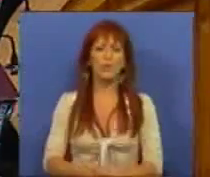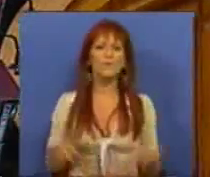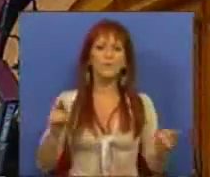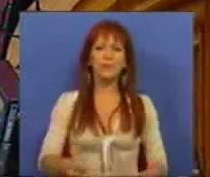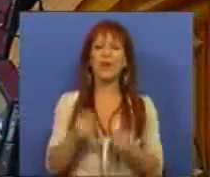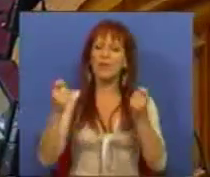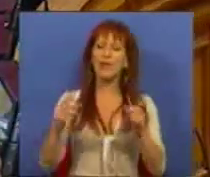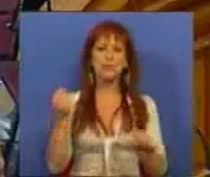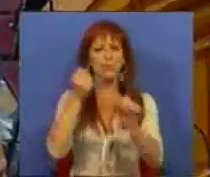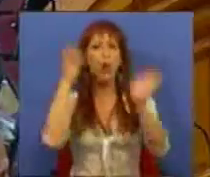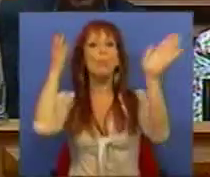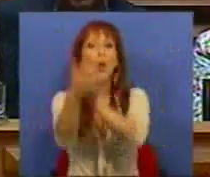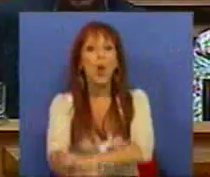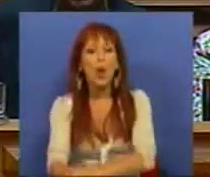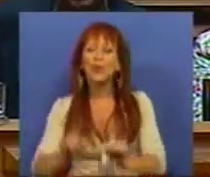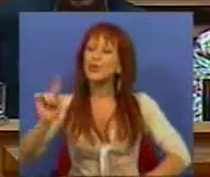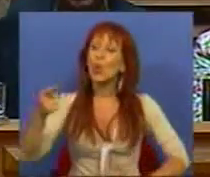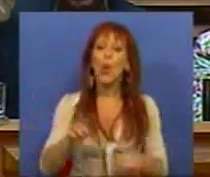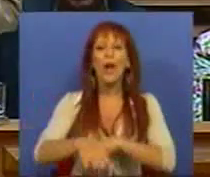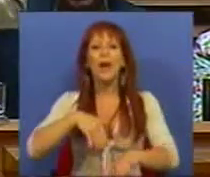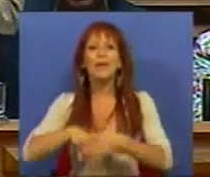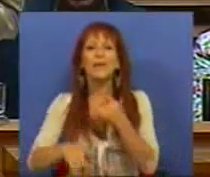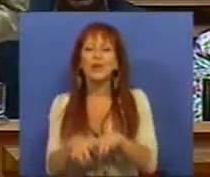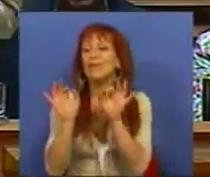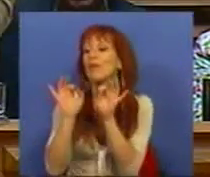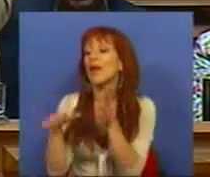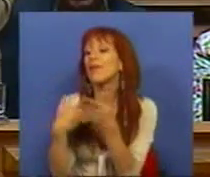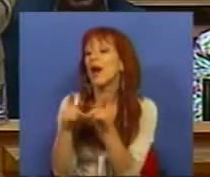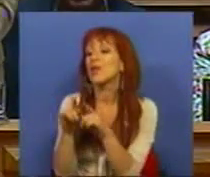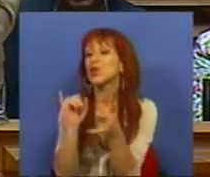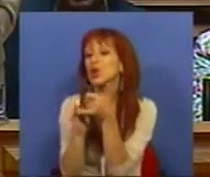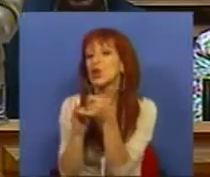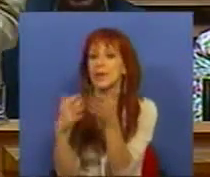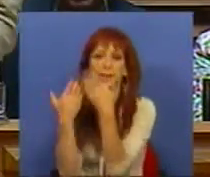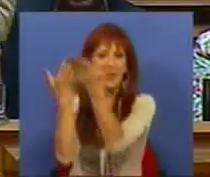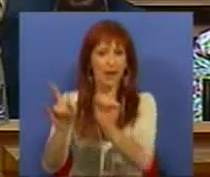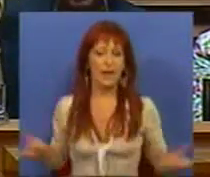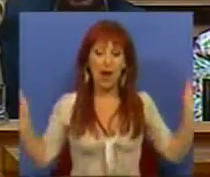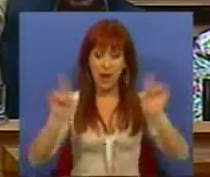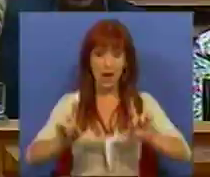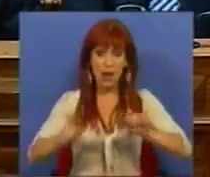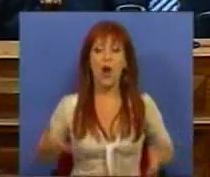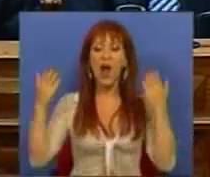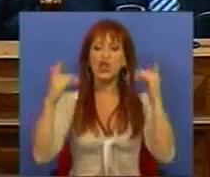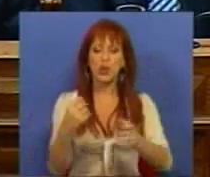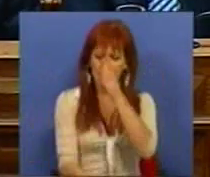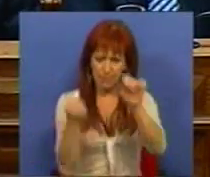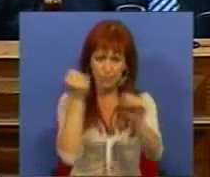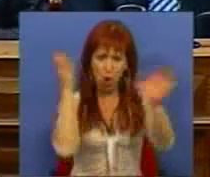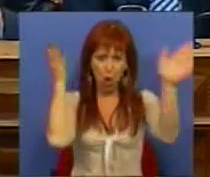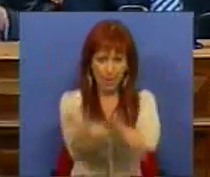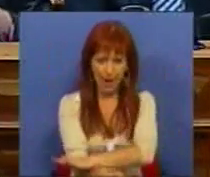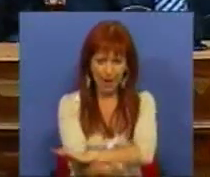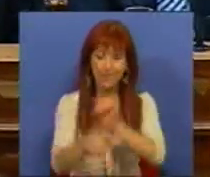Investimento para criar emprego. Não é para fazer o favorecimento a consórcios. É para ajudar a criação de